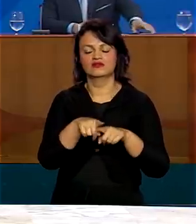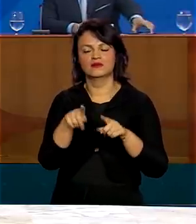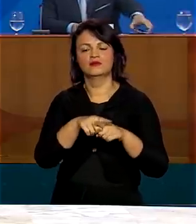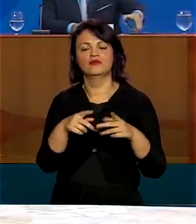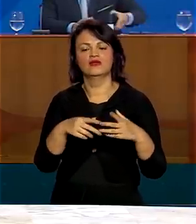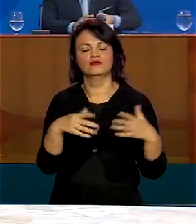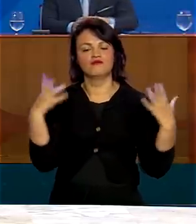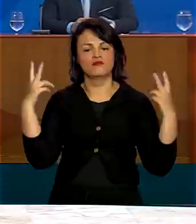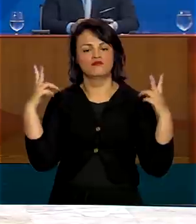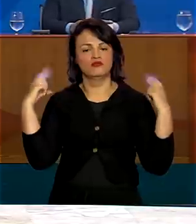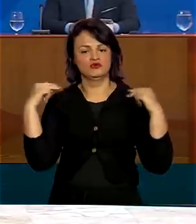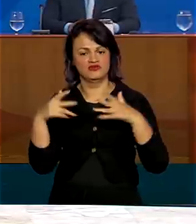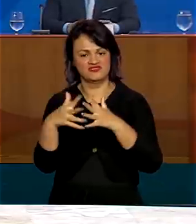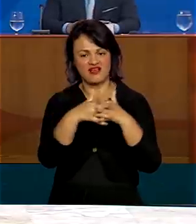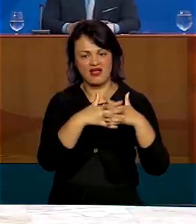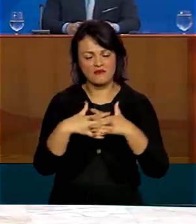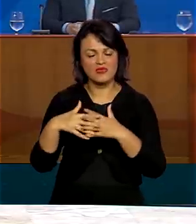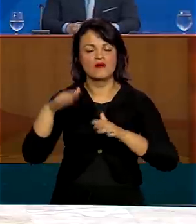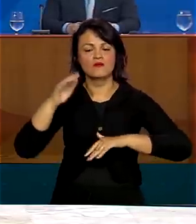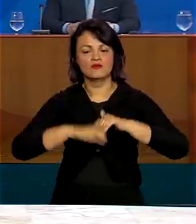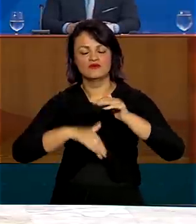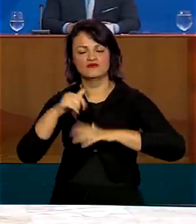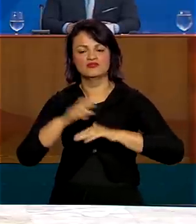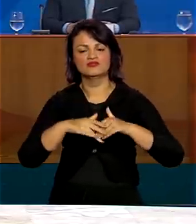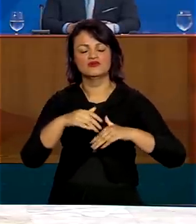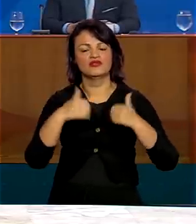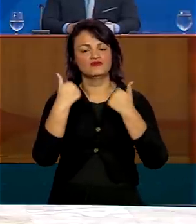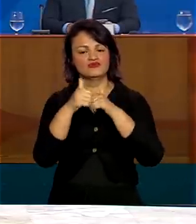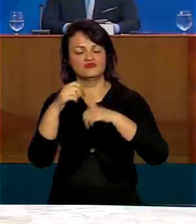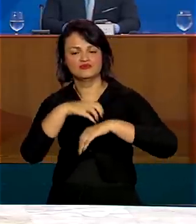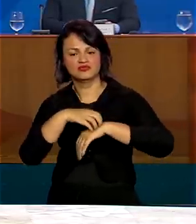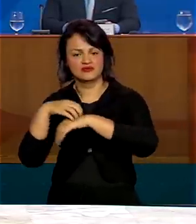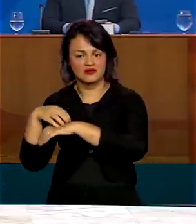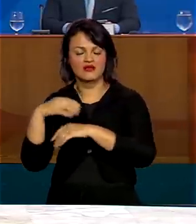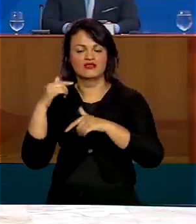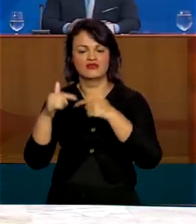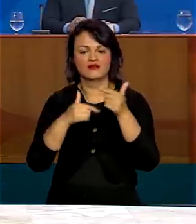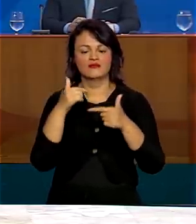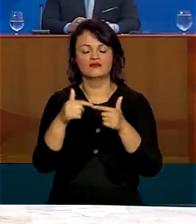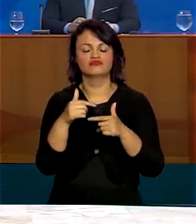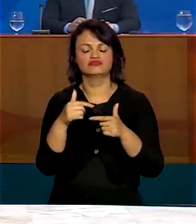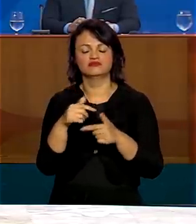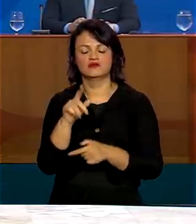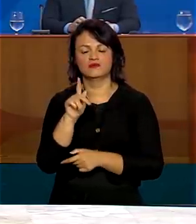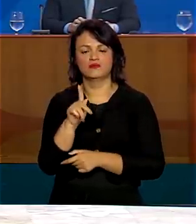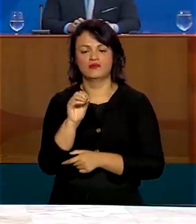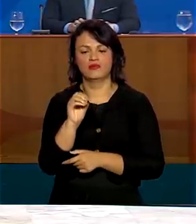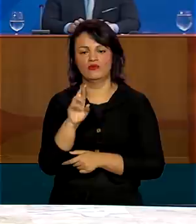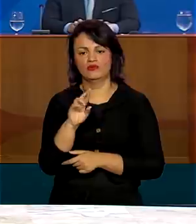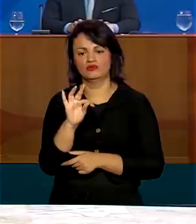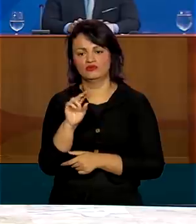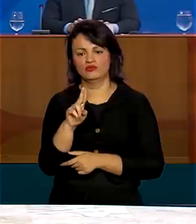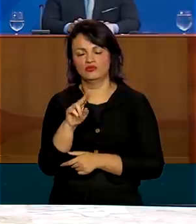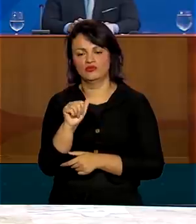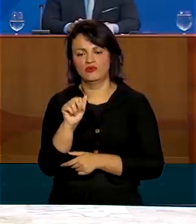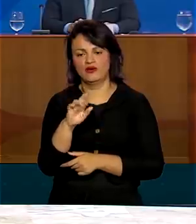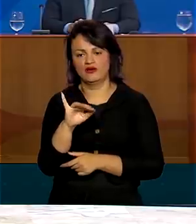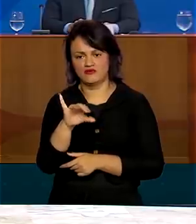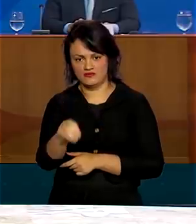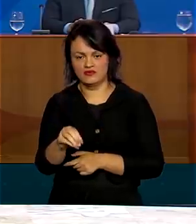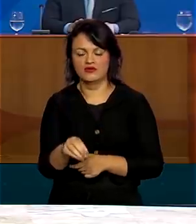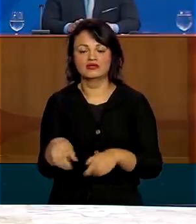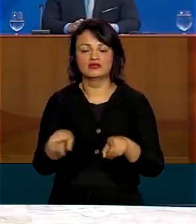caminhoneiros, fazemos os profissionais de transporte coletivos e trabalhadores portuários, faremos os